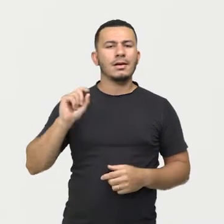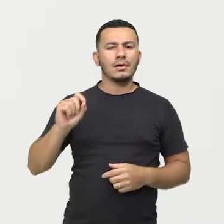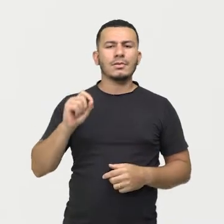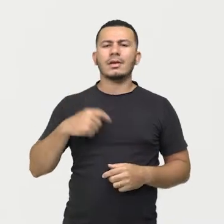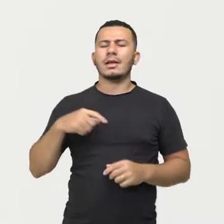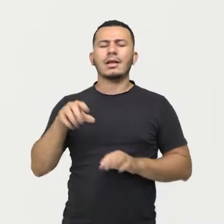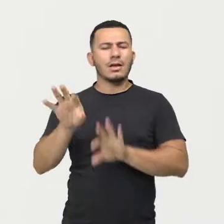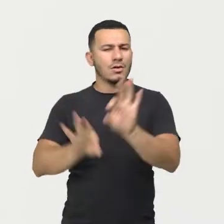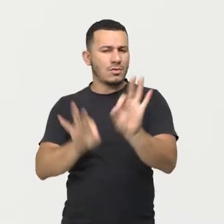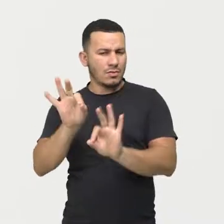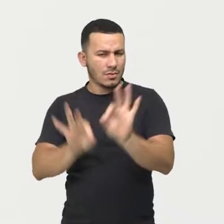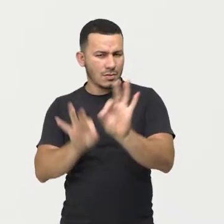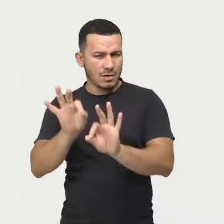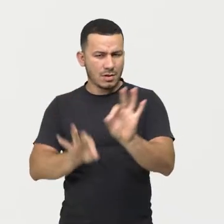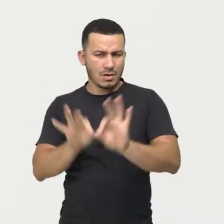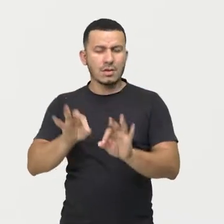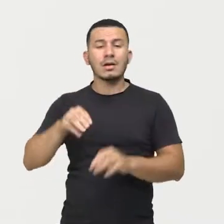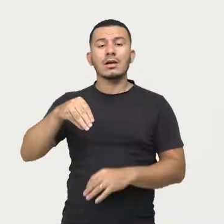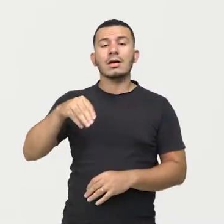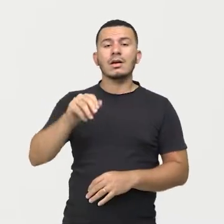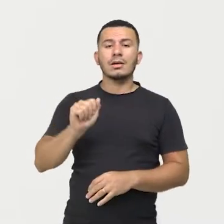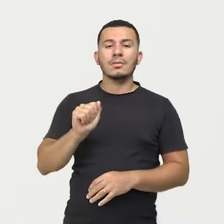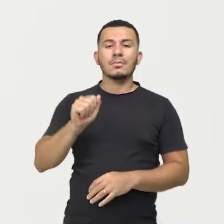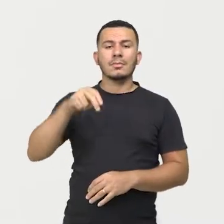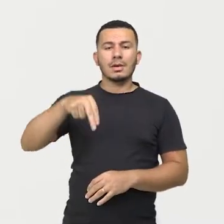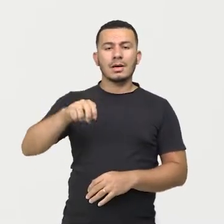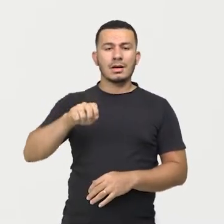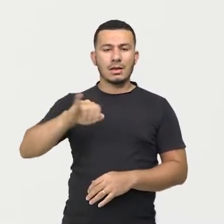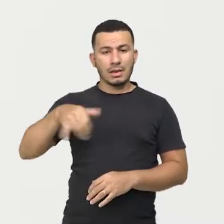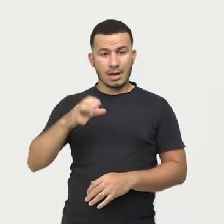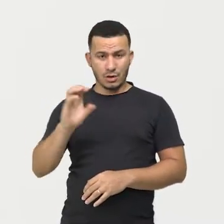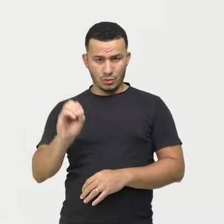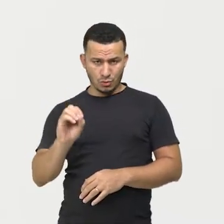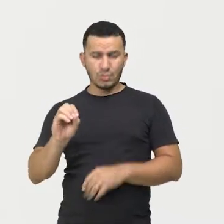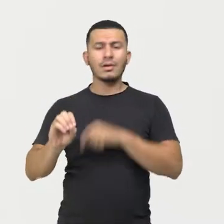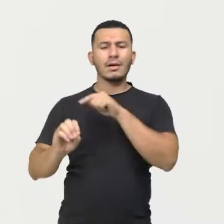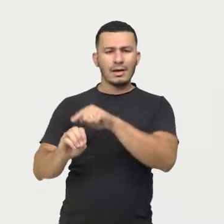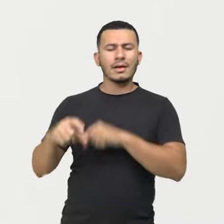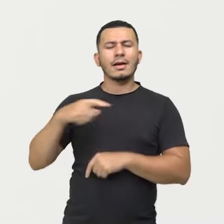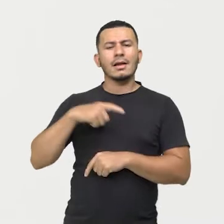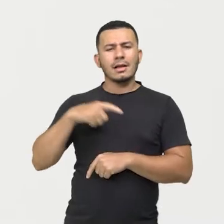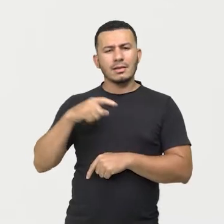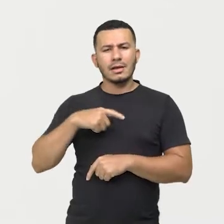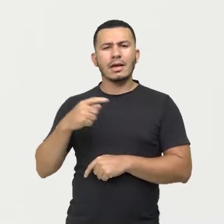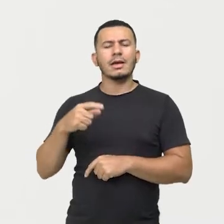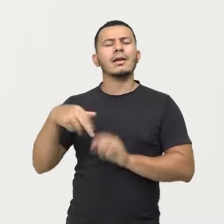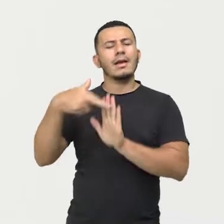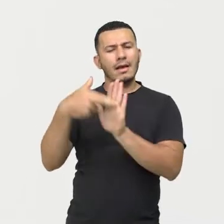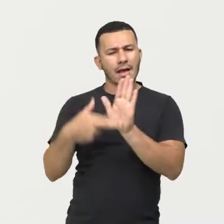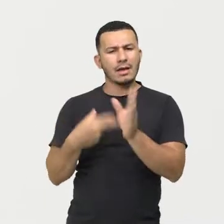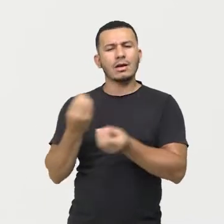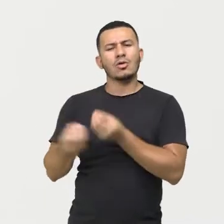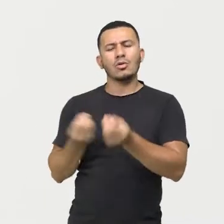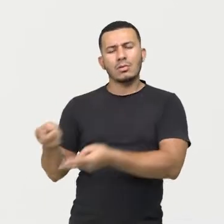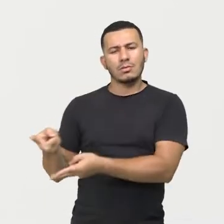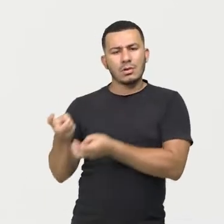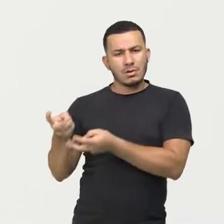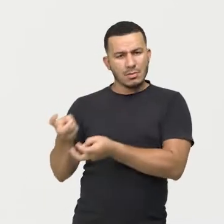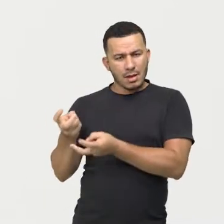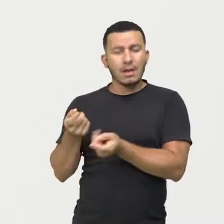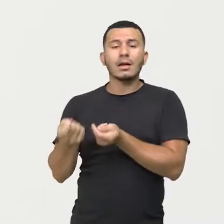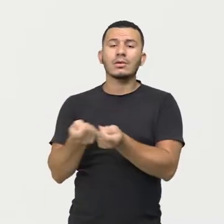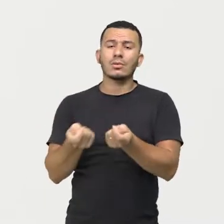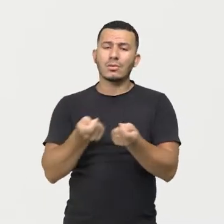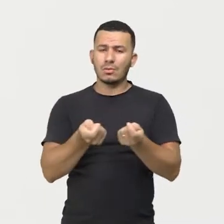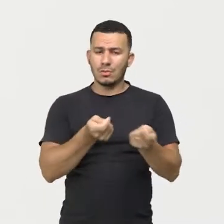planos de manejo. Aonde vão ser colocados, então, como vai ser explorado aquele recurso, de